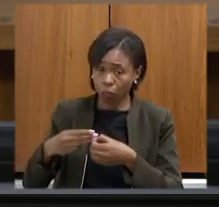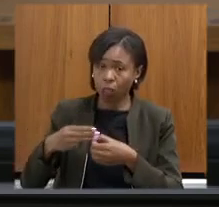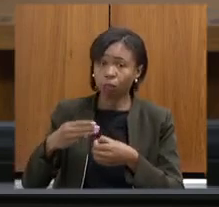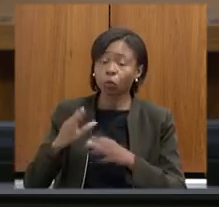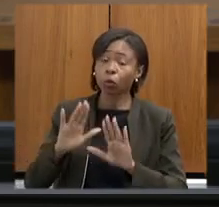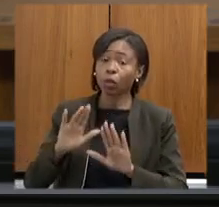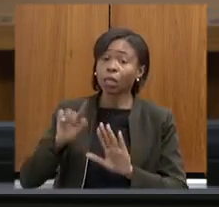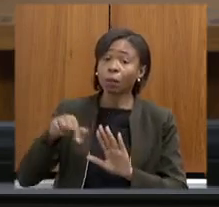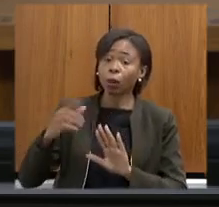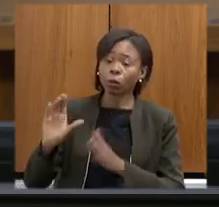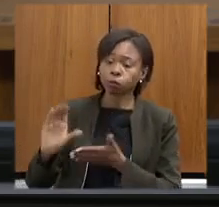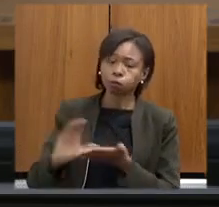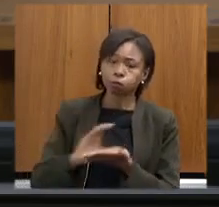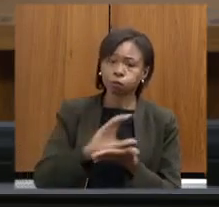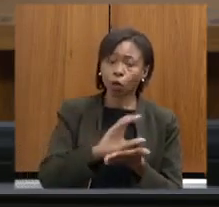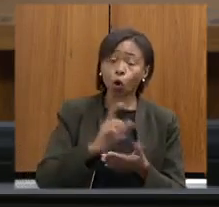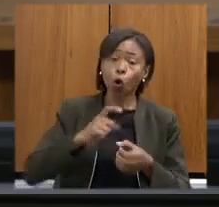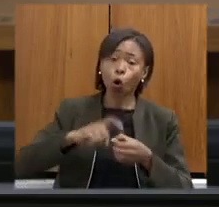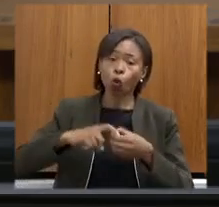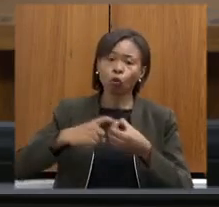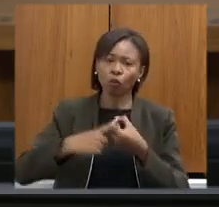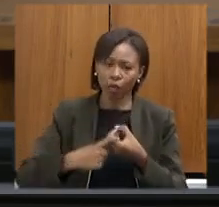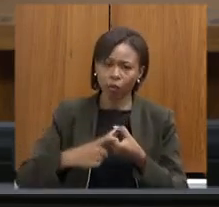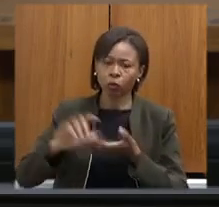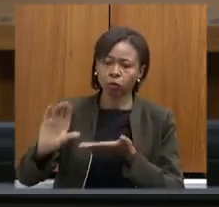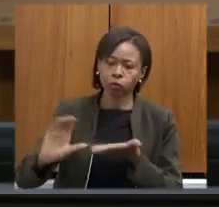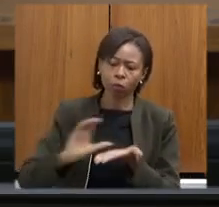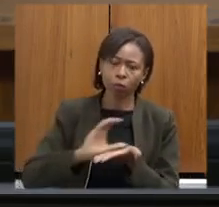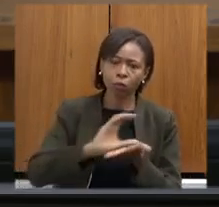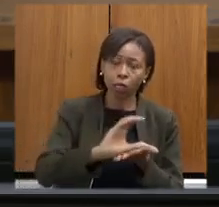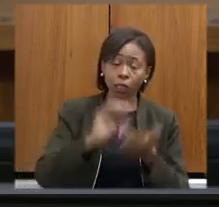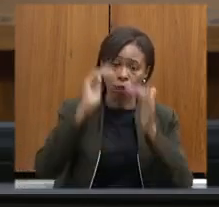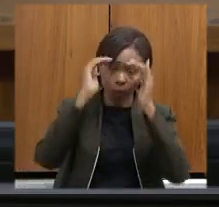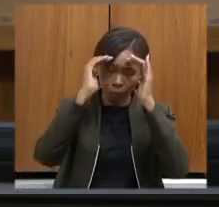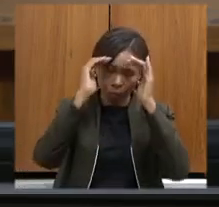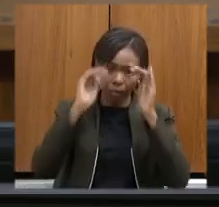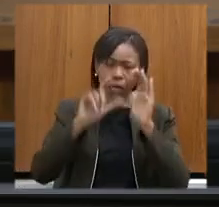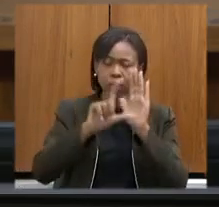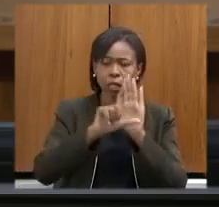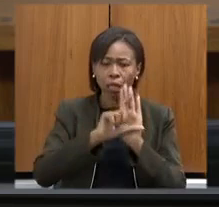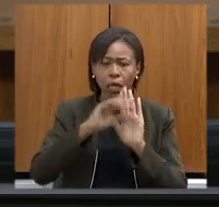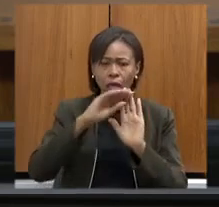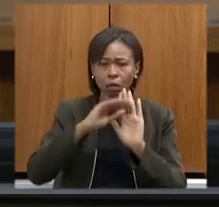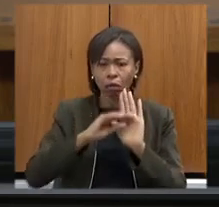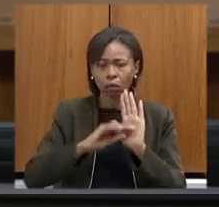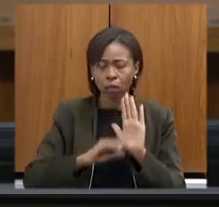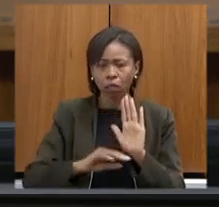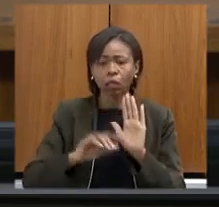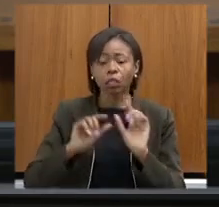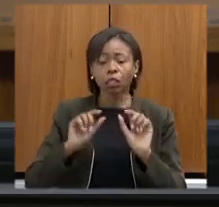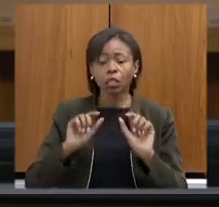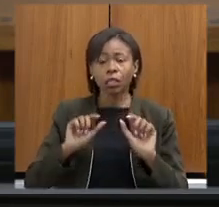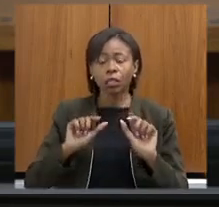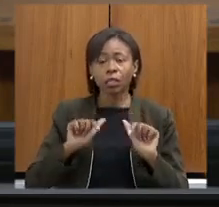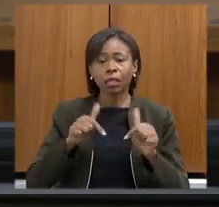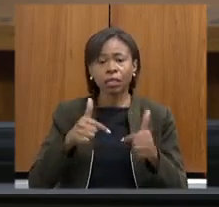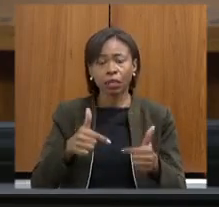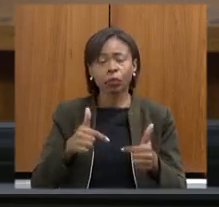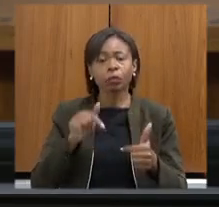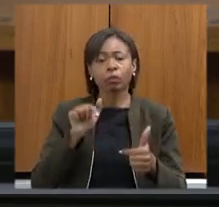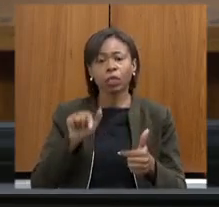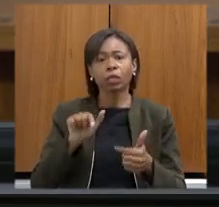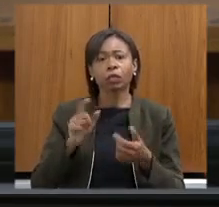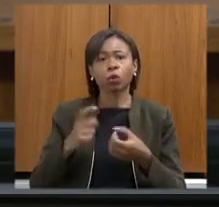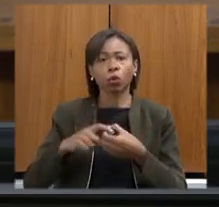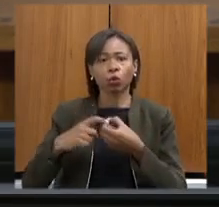convênios de repasse e o convênio segue toda a legislação de acompanhamento de execução de convênio com esses consórcios com devida